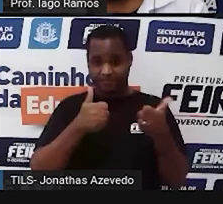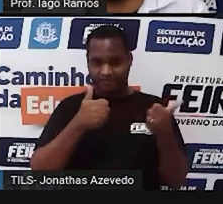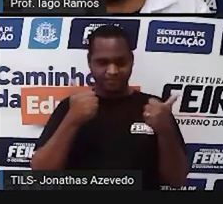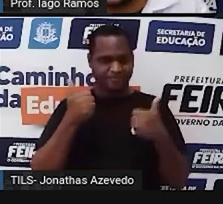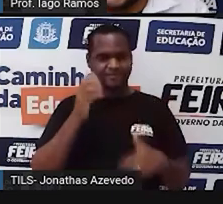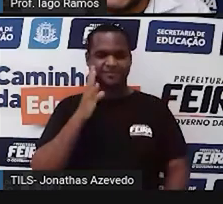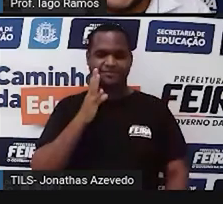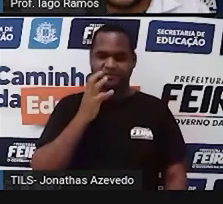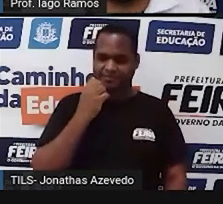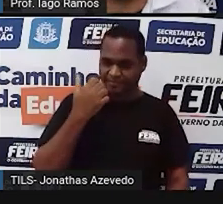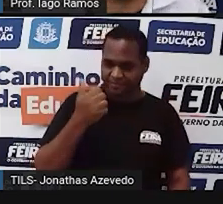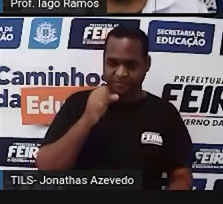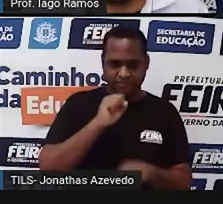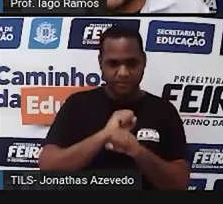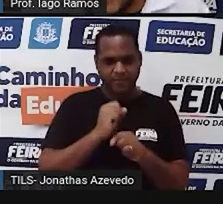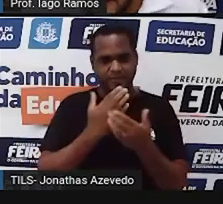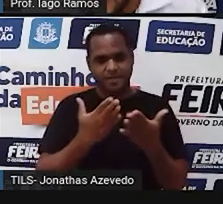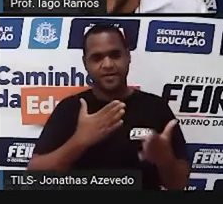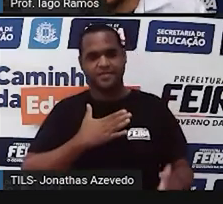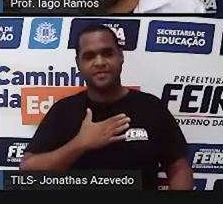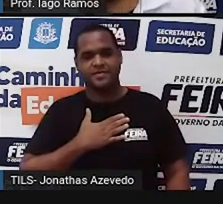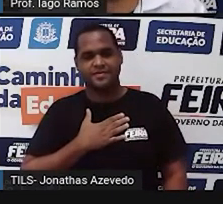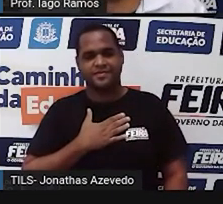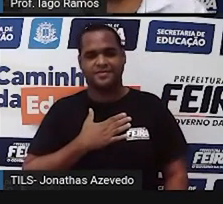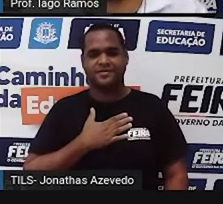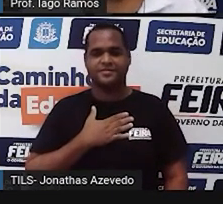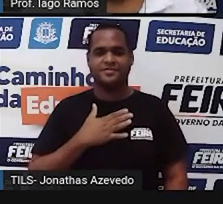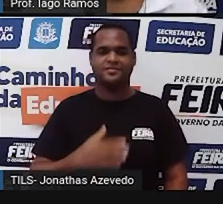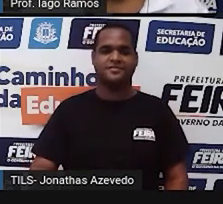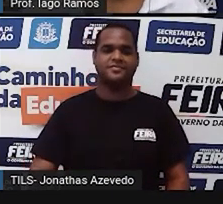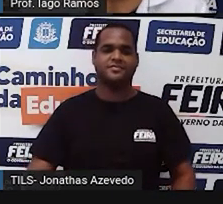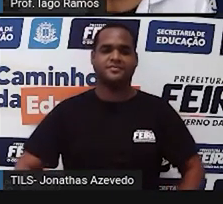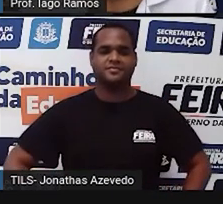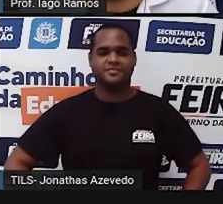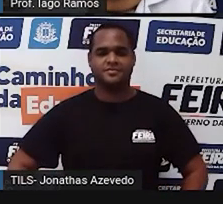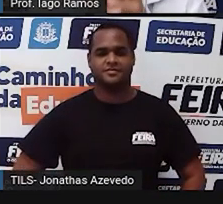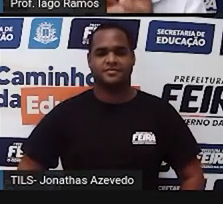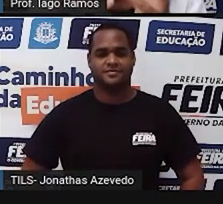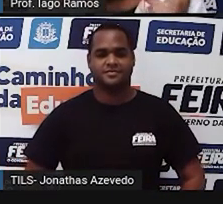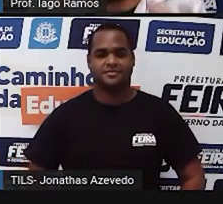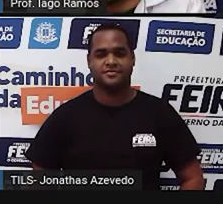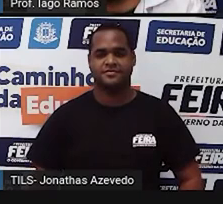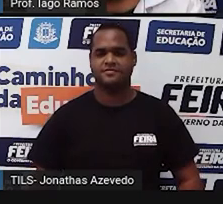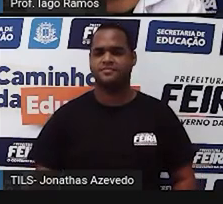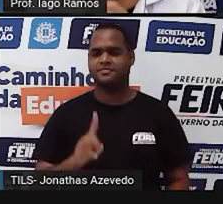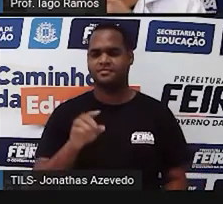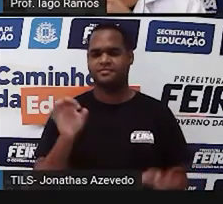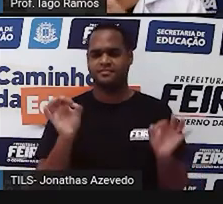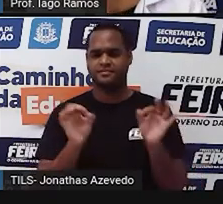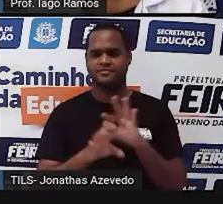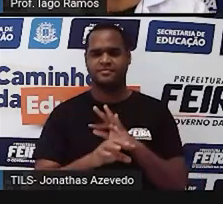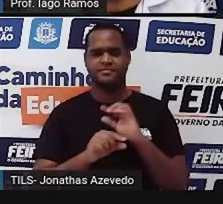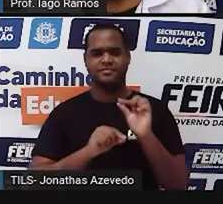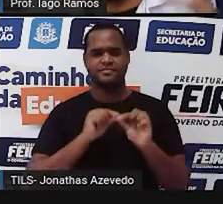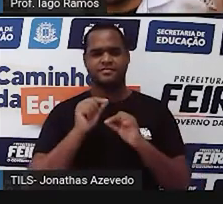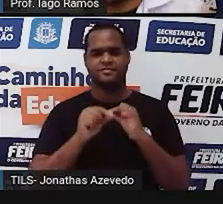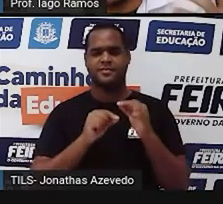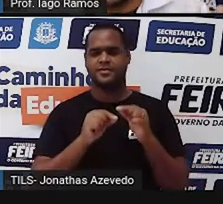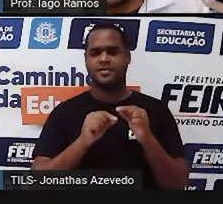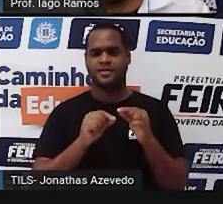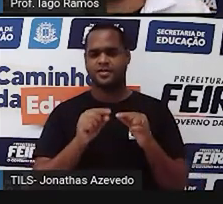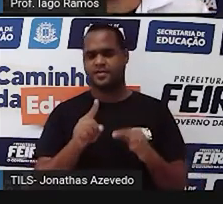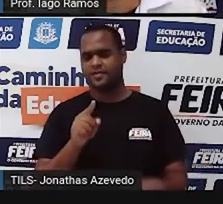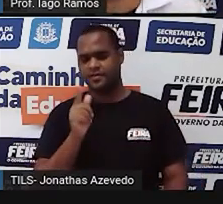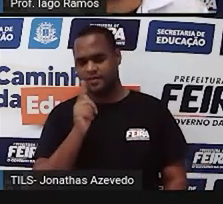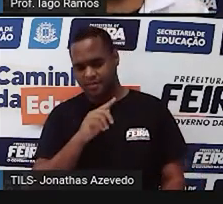Bacana? Eu espero que vocês gostem, tá bom? Bom, e para a gente finalizar essa aula, né, o que você